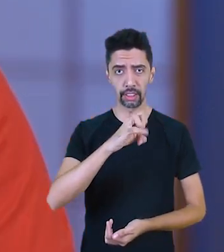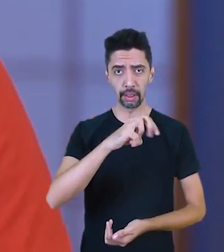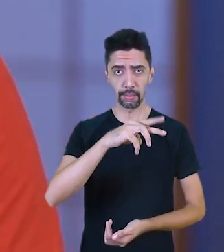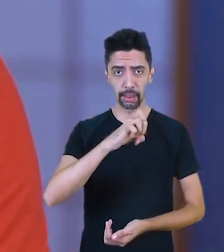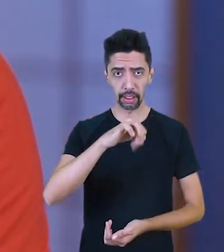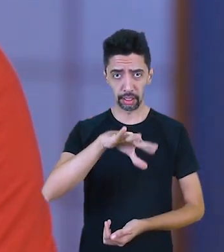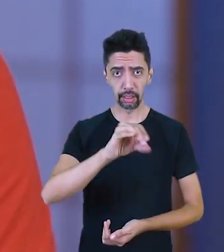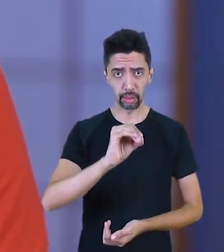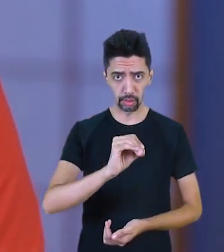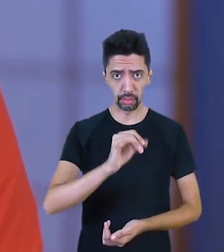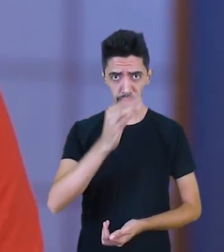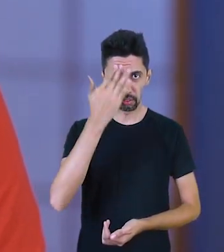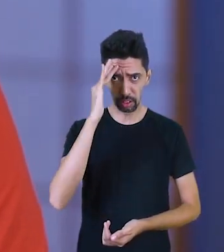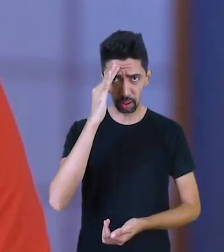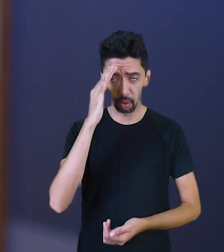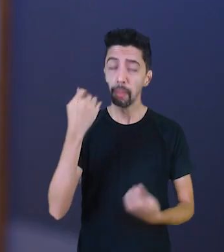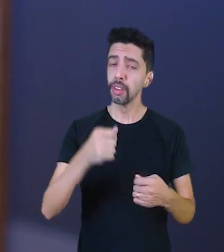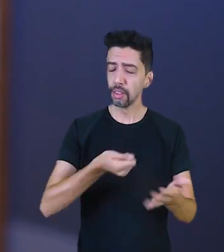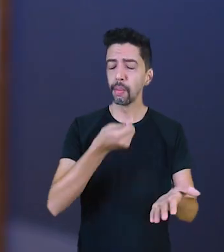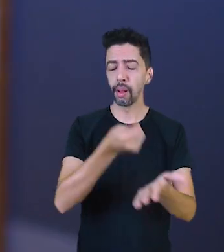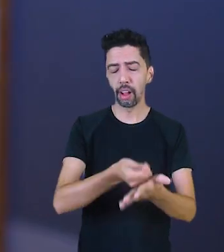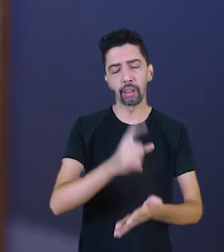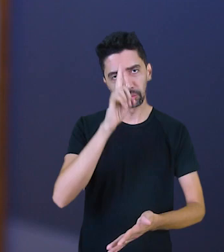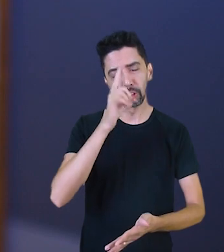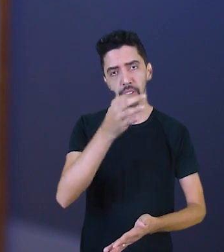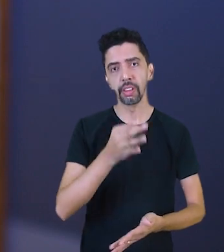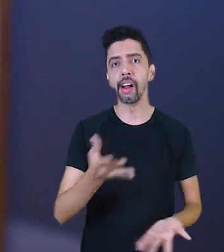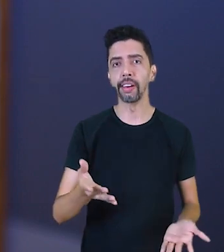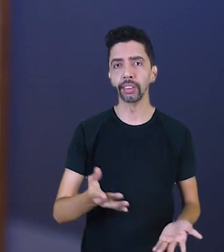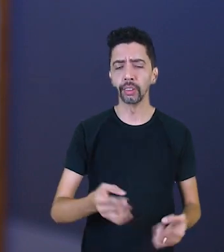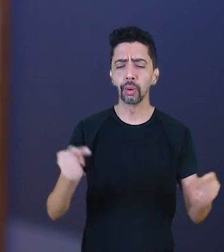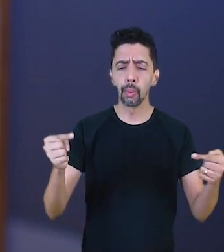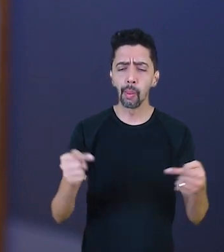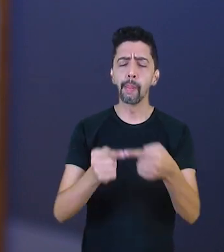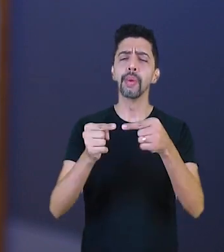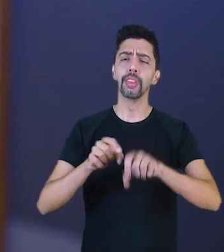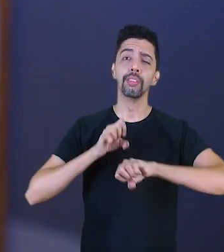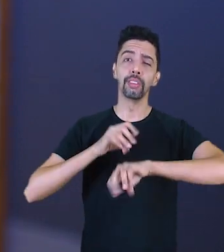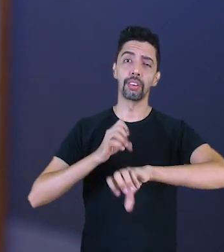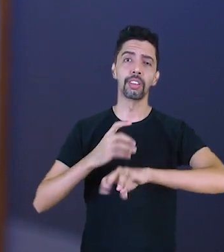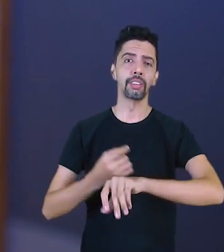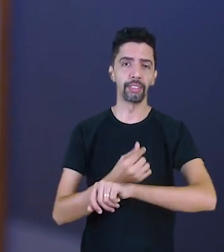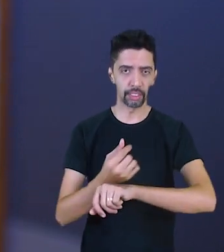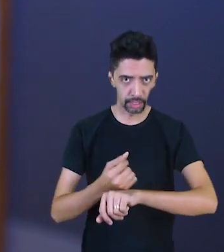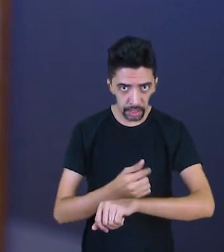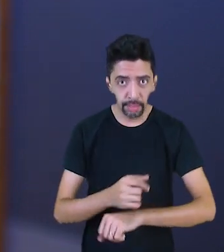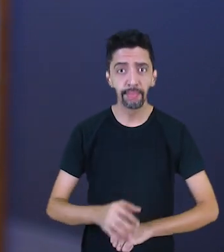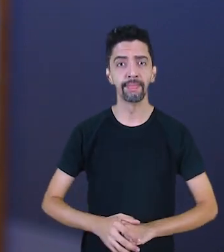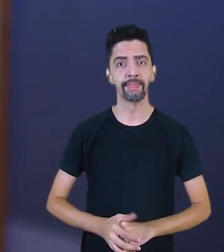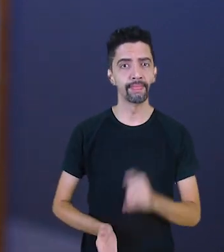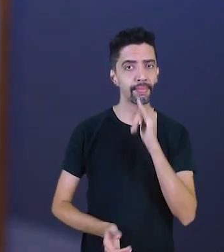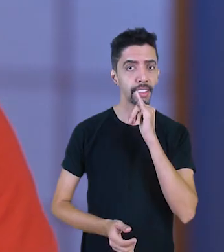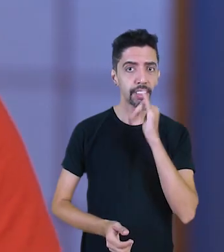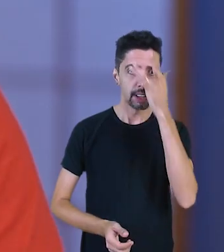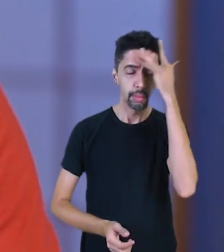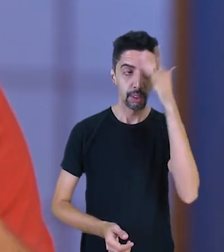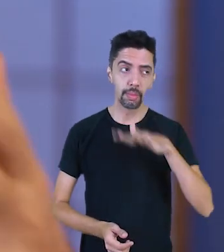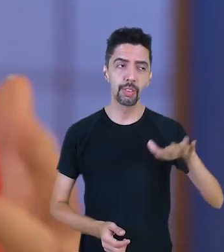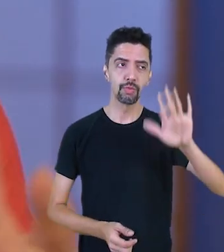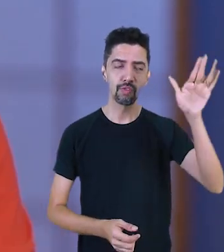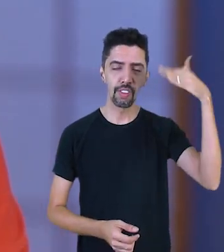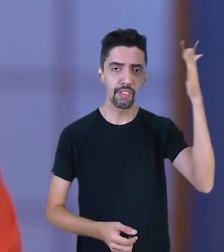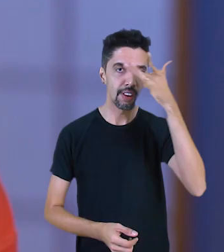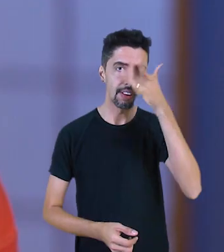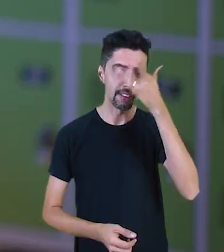datas dos seus próximos vencimentos. Isso tem tudo a ver com educação financeira. Enquanto as pessoas falam, vamos